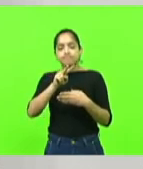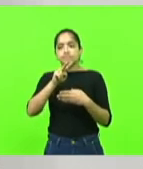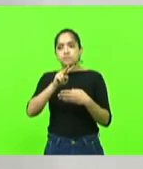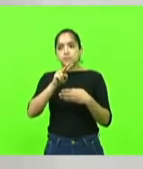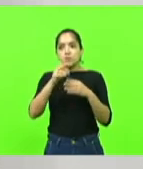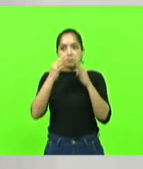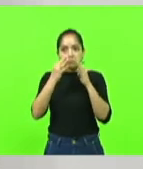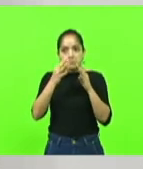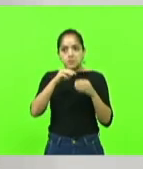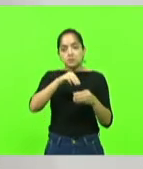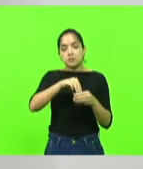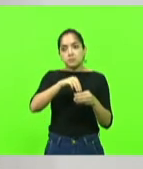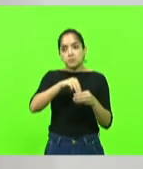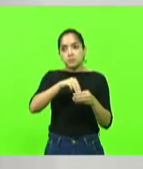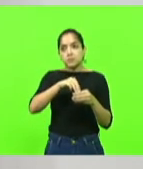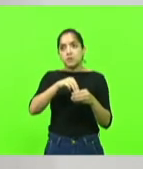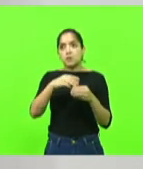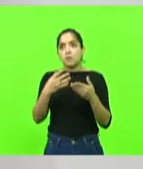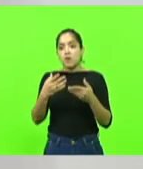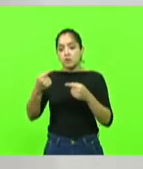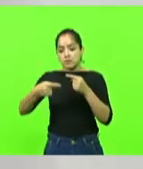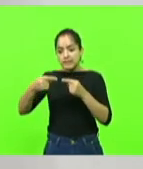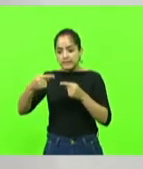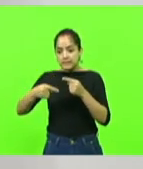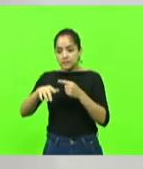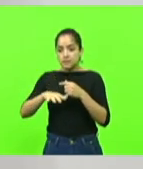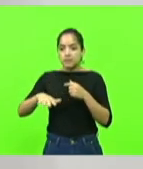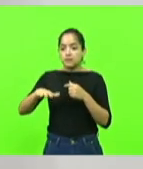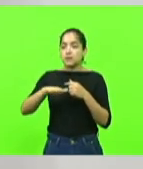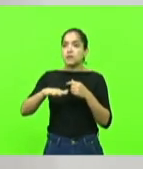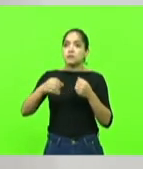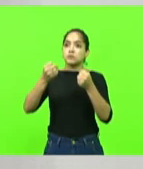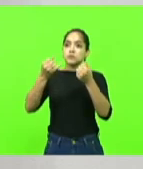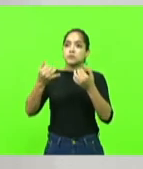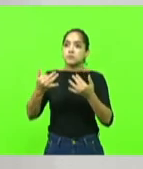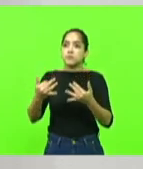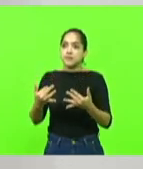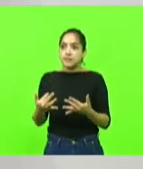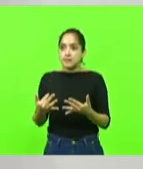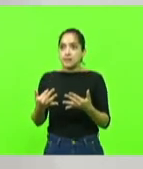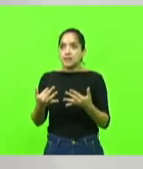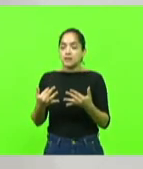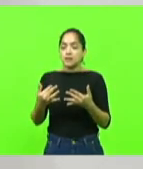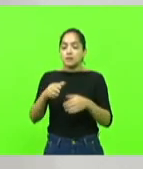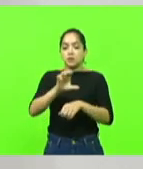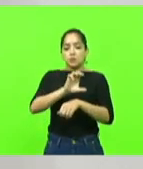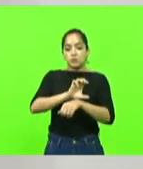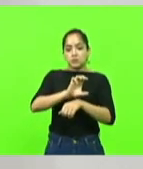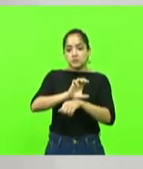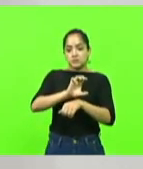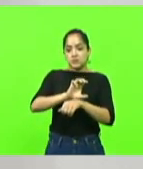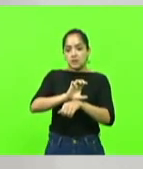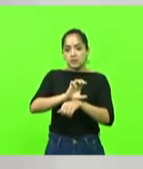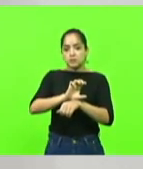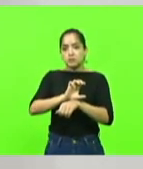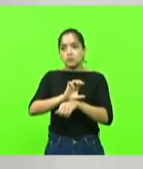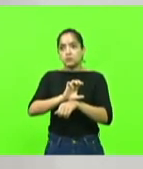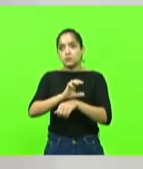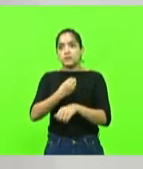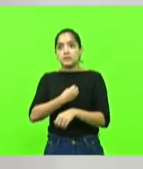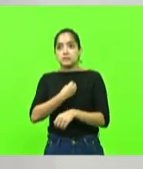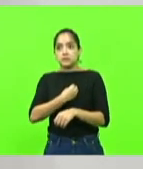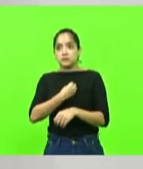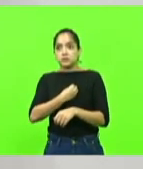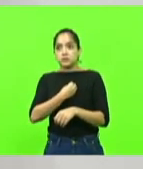Eu acredito que dentro da ciência política não há quem consiga explicar a existência de um Estado sem dar